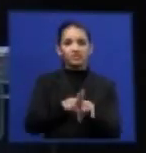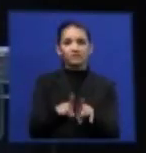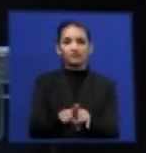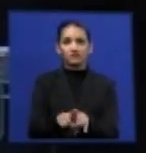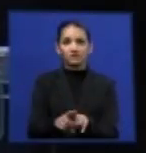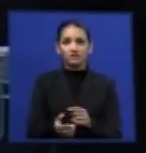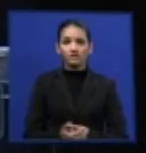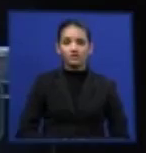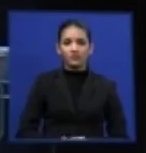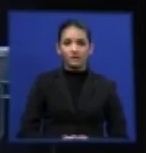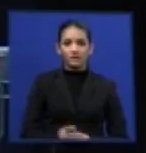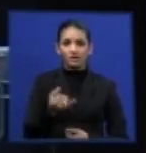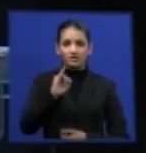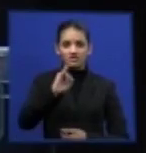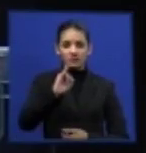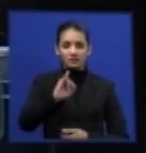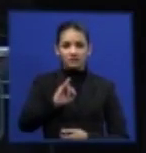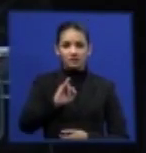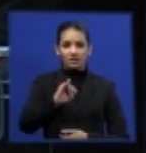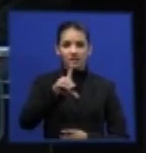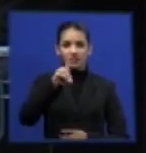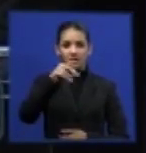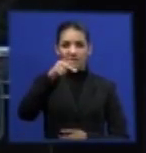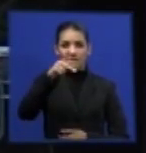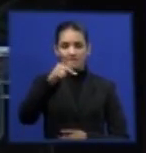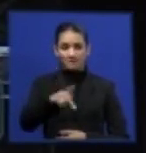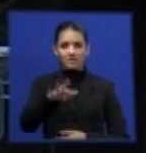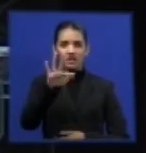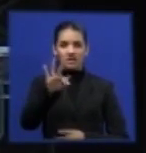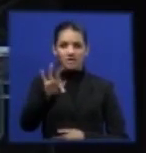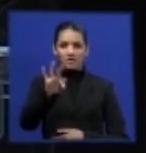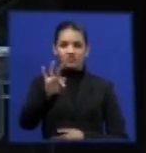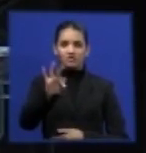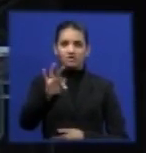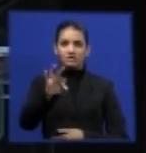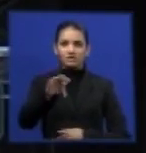se a DPF não incluiu esta decisão,